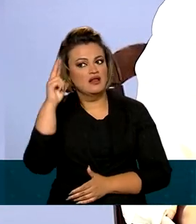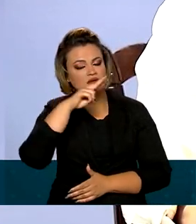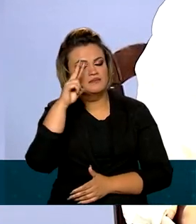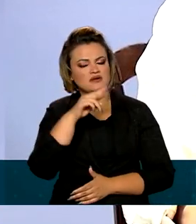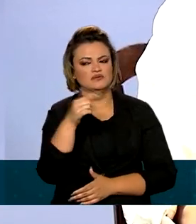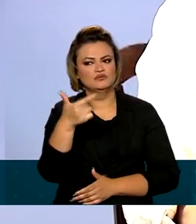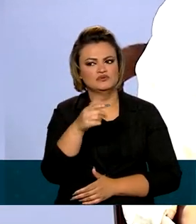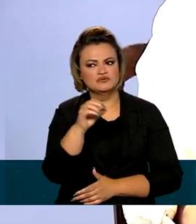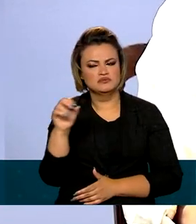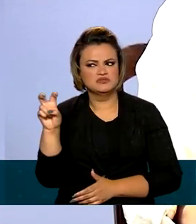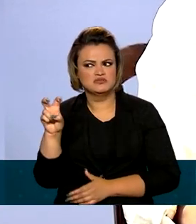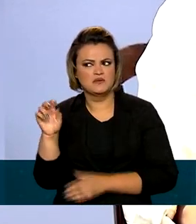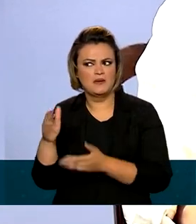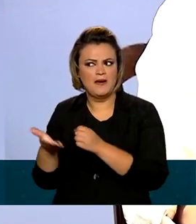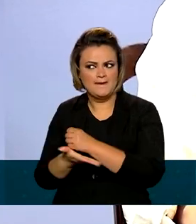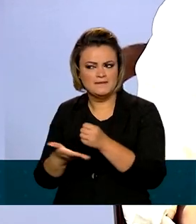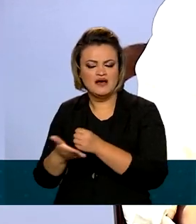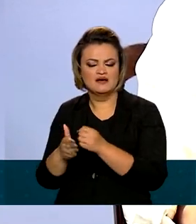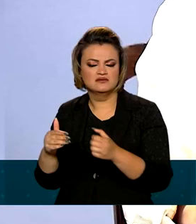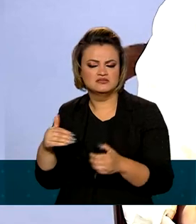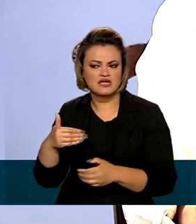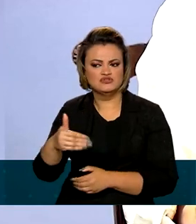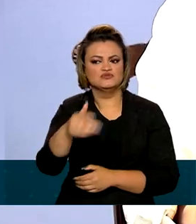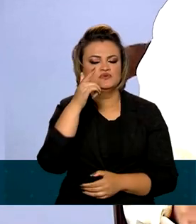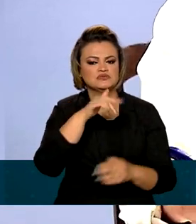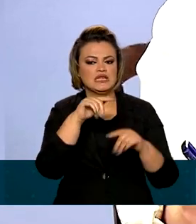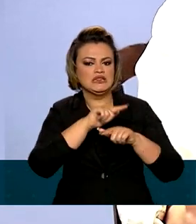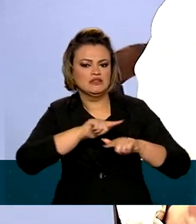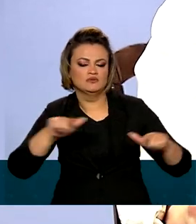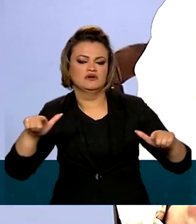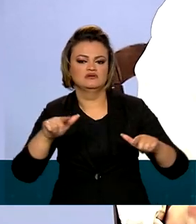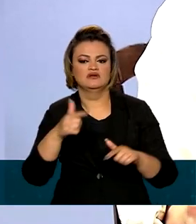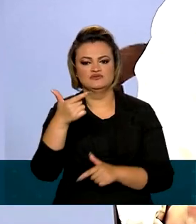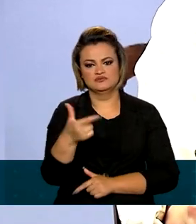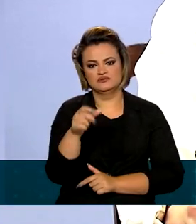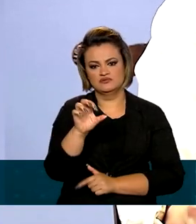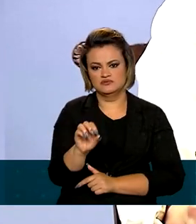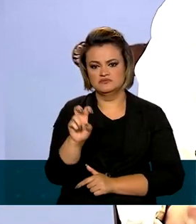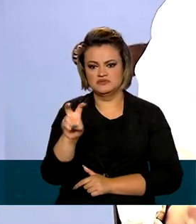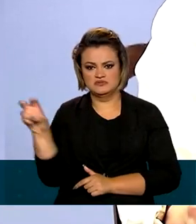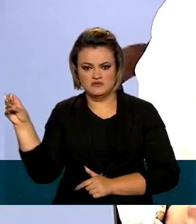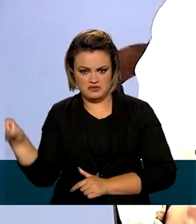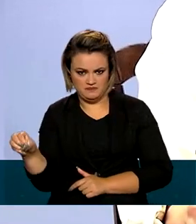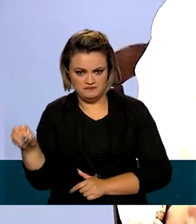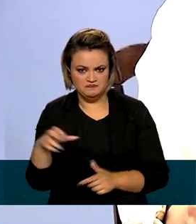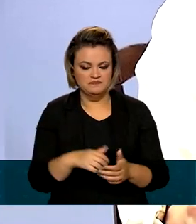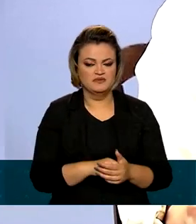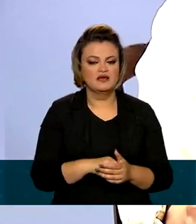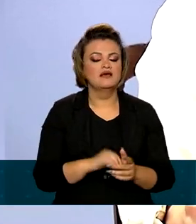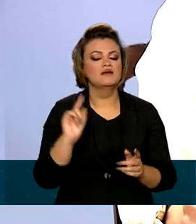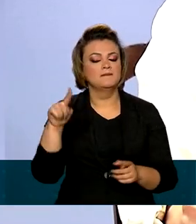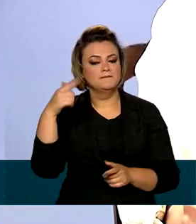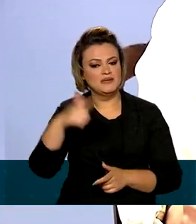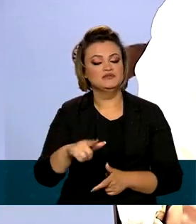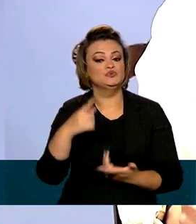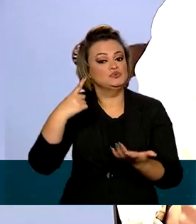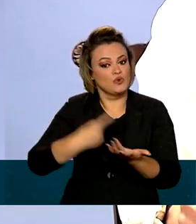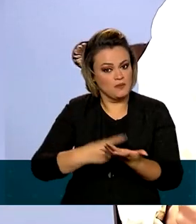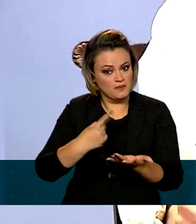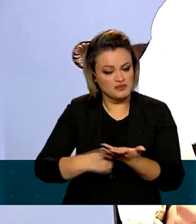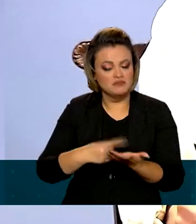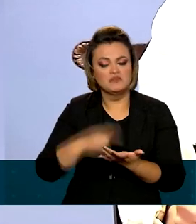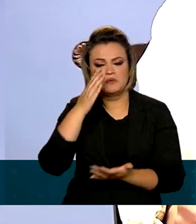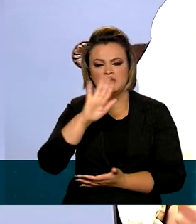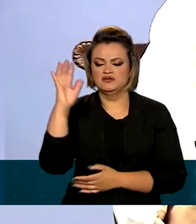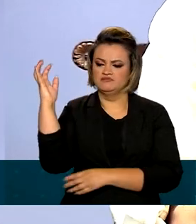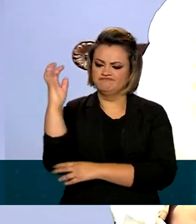2005 e chegar à chamada neutralidade climática em 2050. Nós nos comprometemos a reduzir